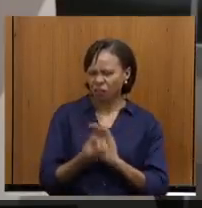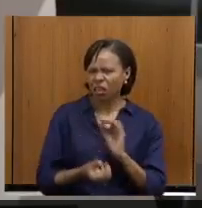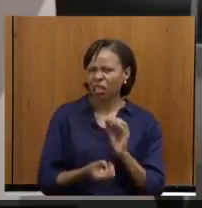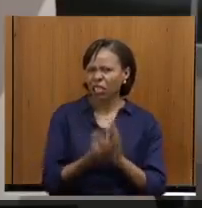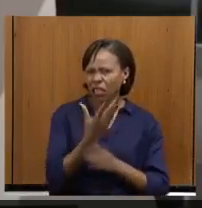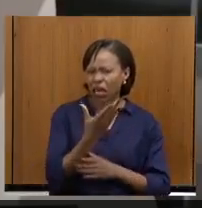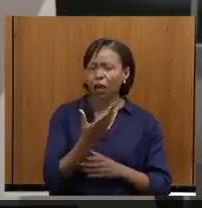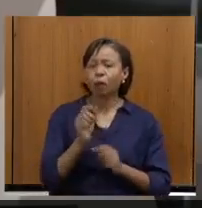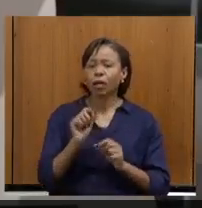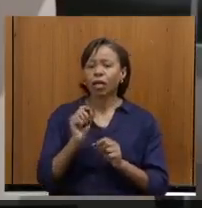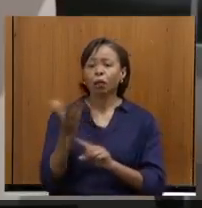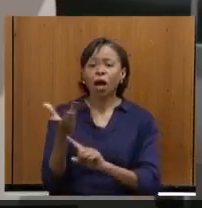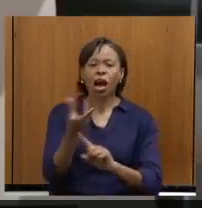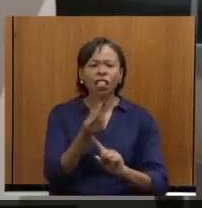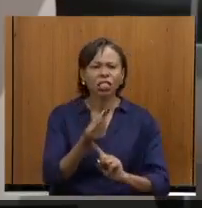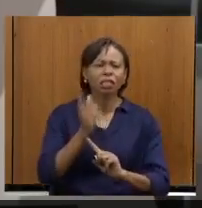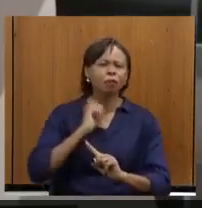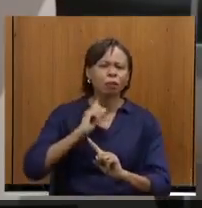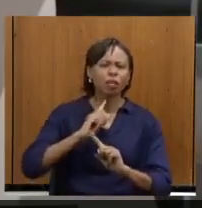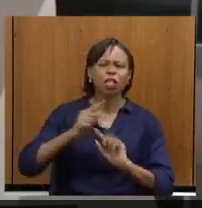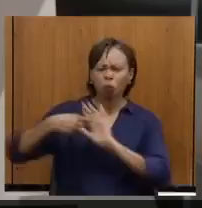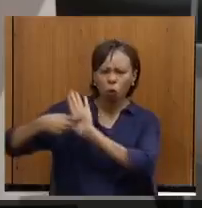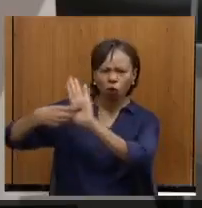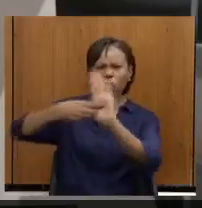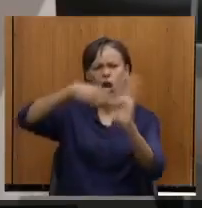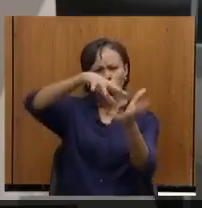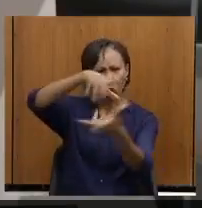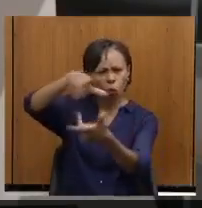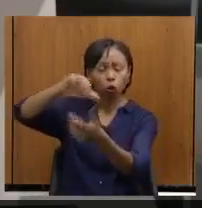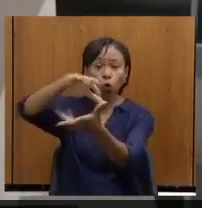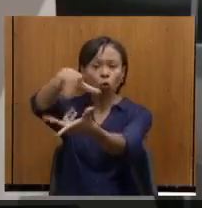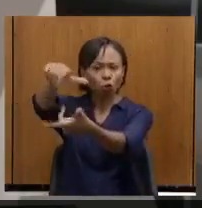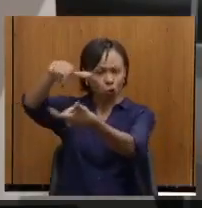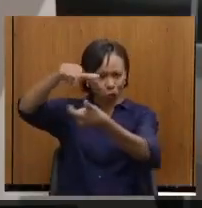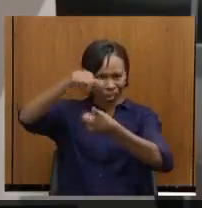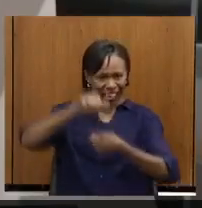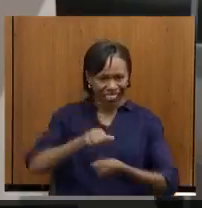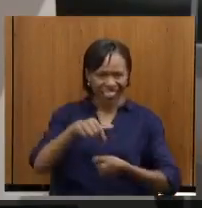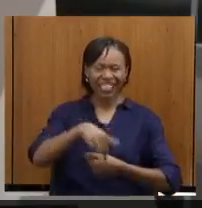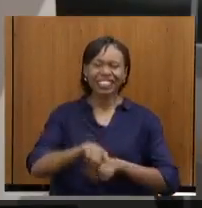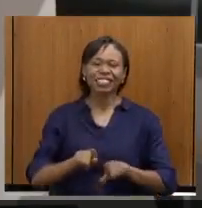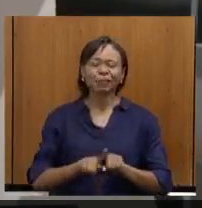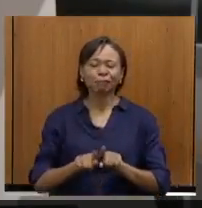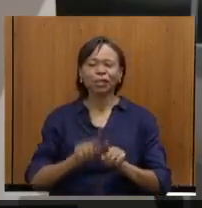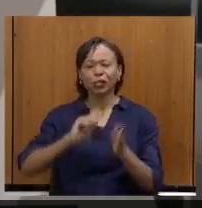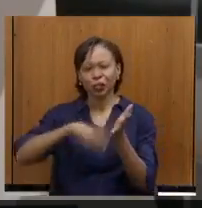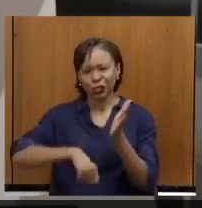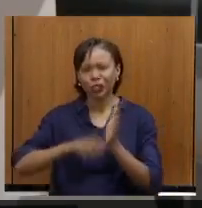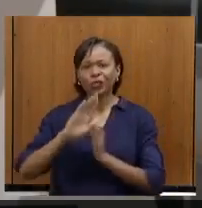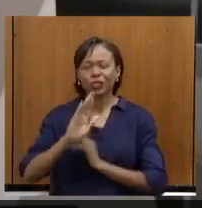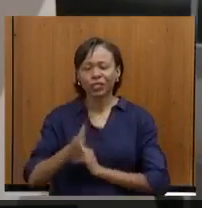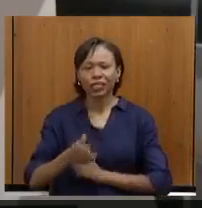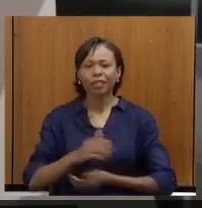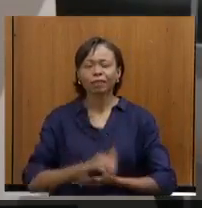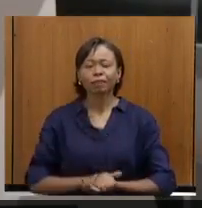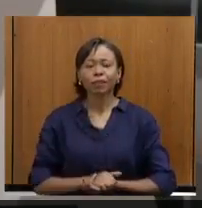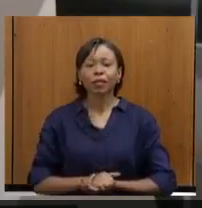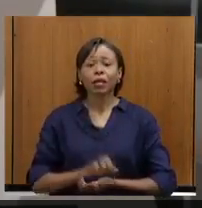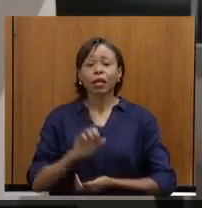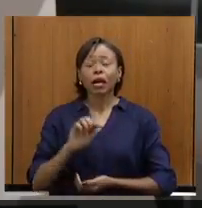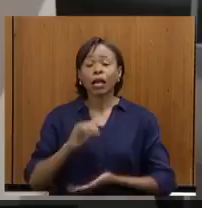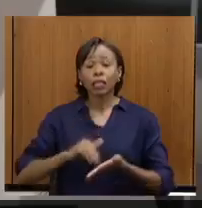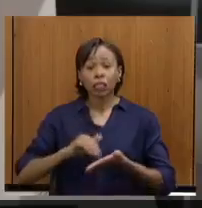mineiros para o mundo e trazer o mundo para cá. Pode passar, que já foi assinado. Seculti no